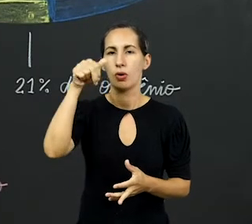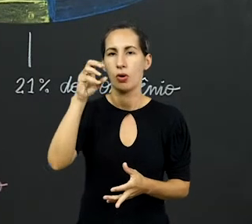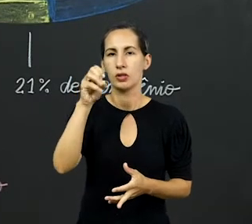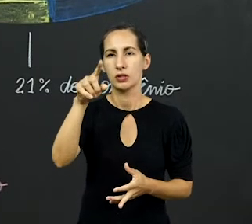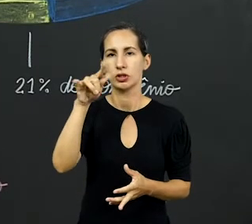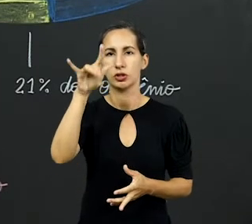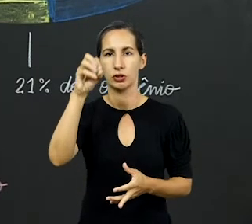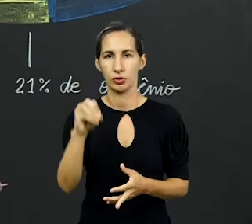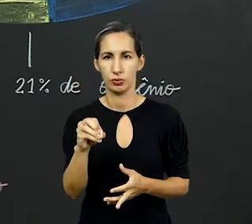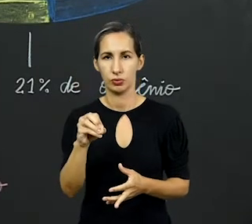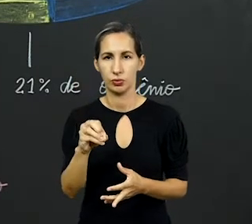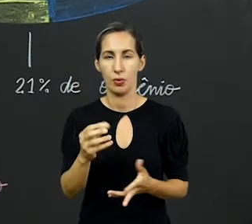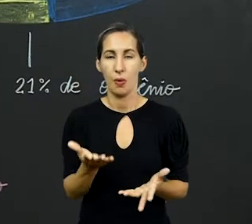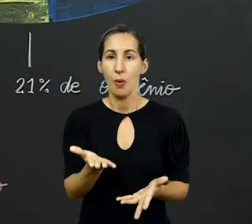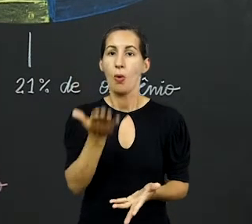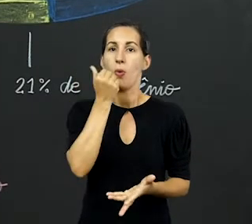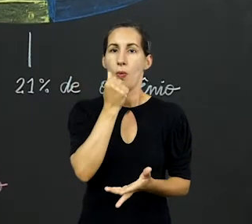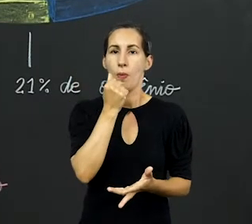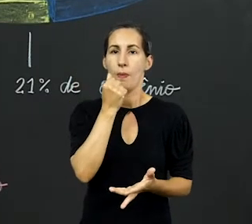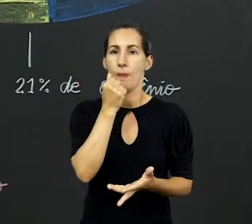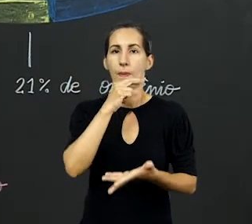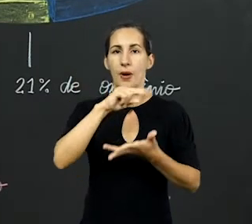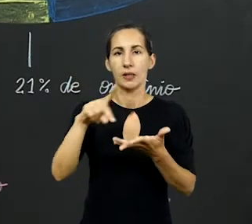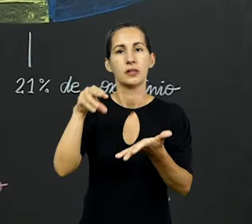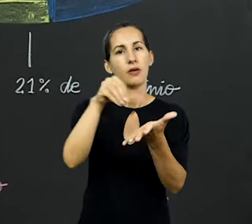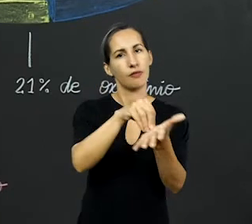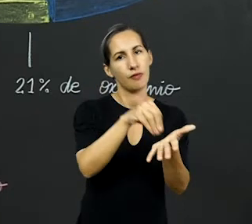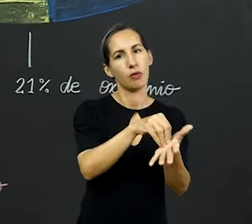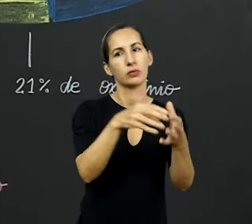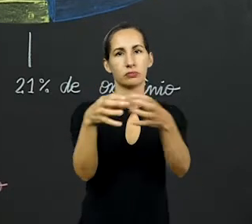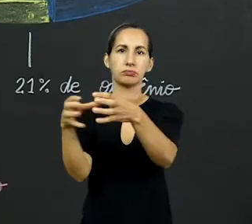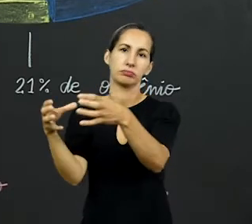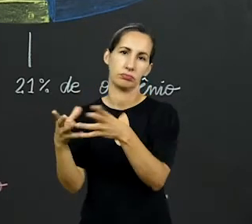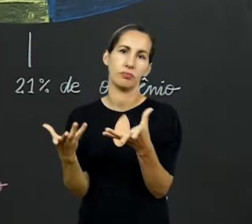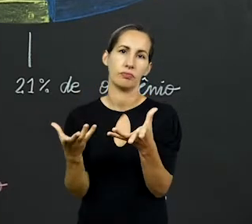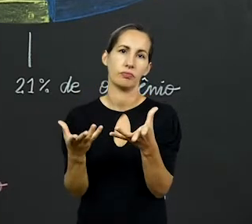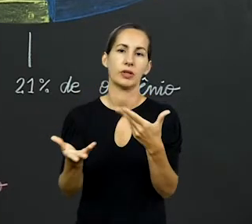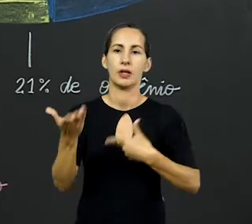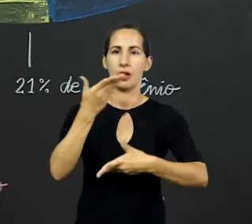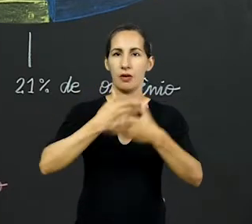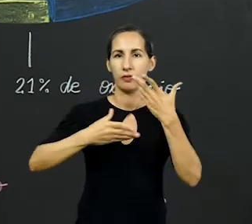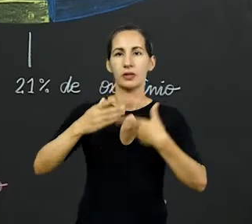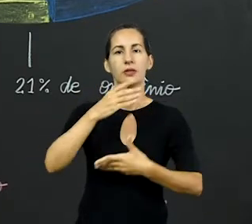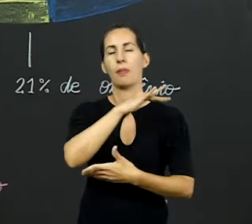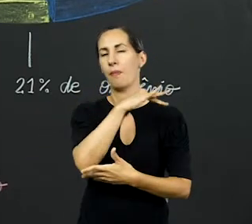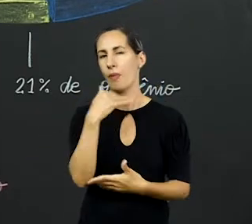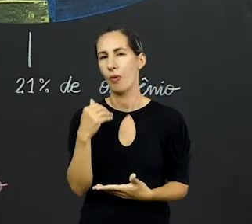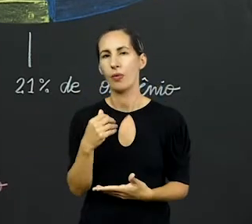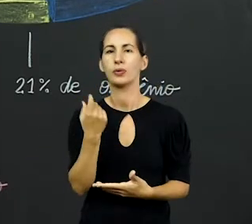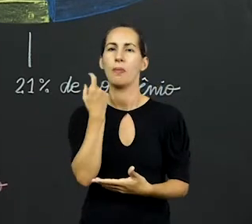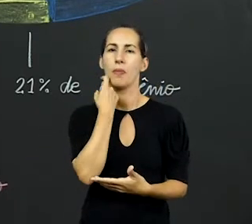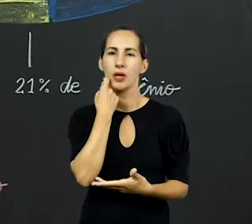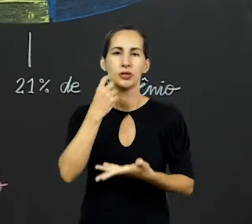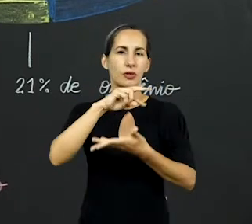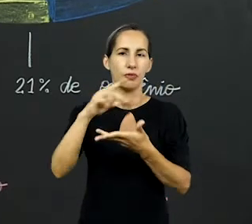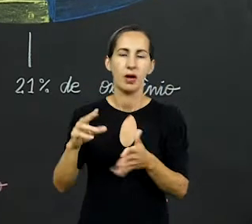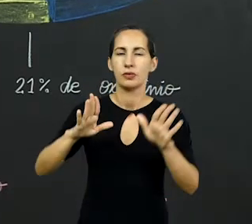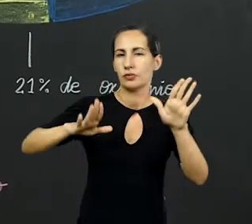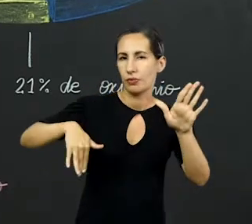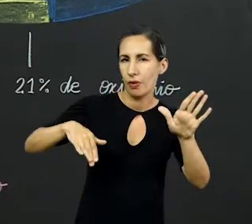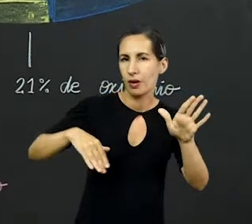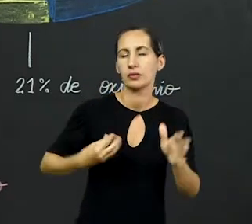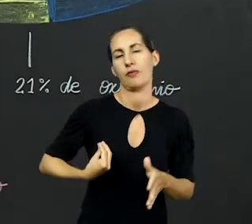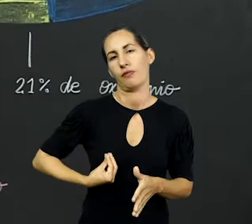Se eu consumo demais oxigênio, vai faltar para alguém, correto? Acaba levando à morte de peixes e outros seres aquáticos.